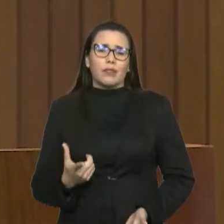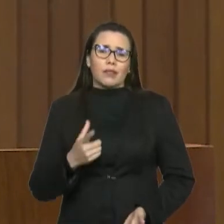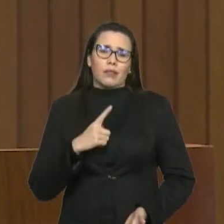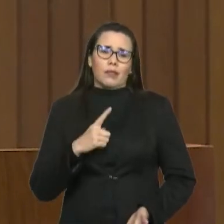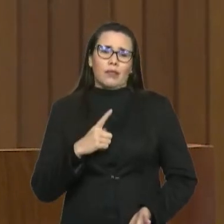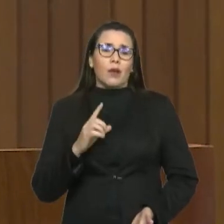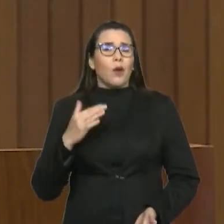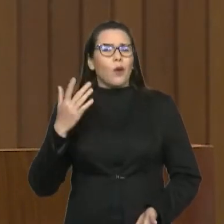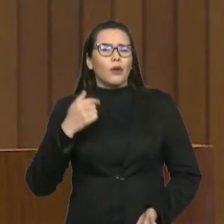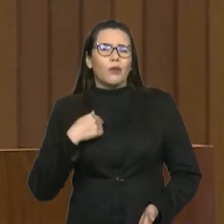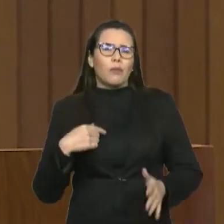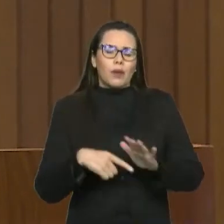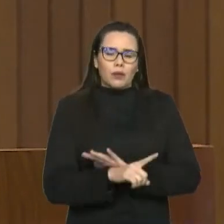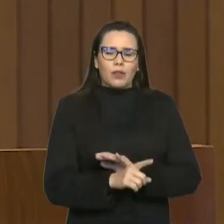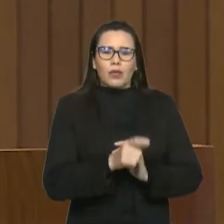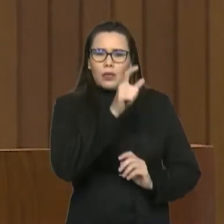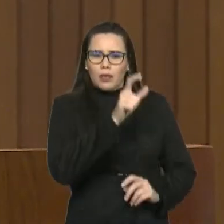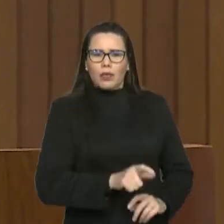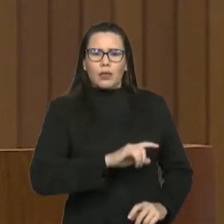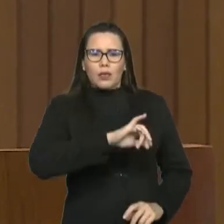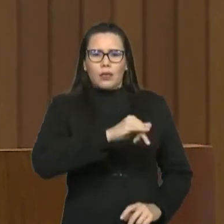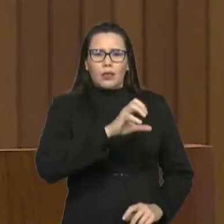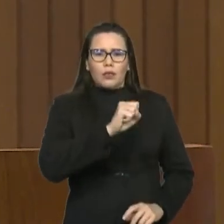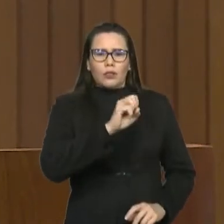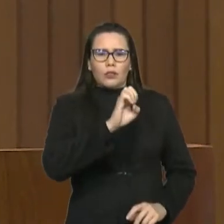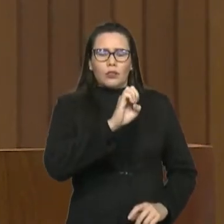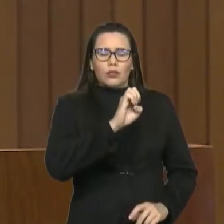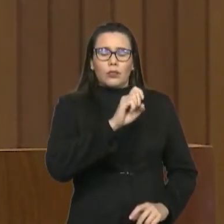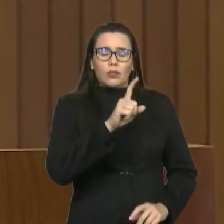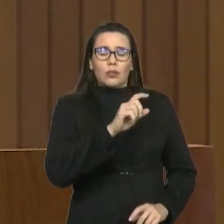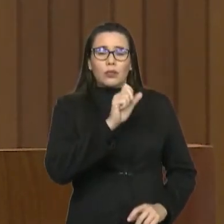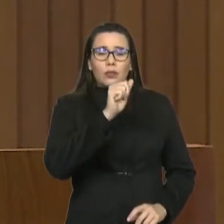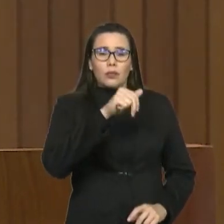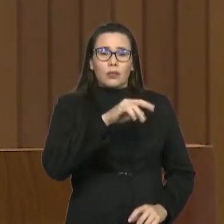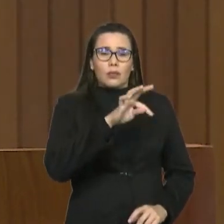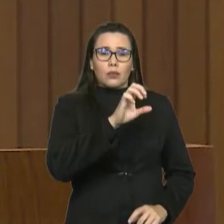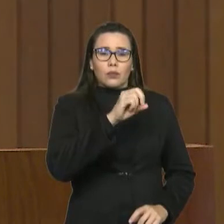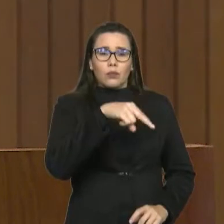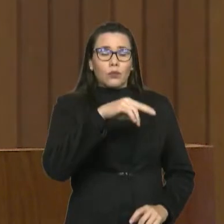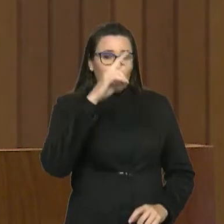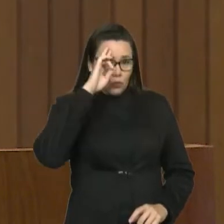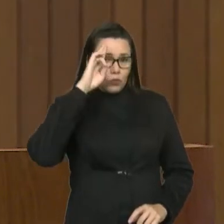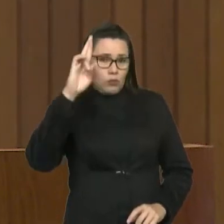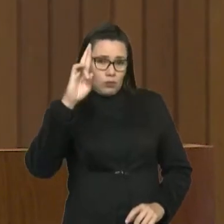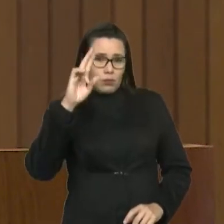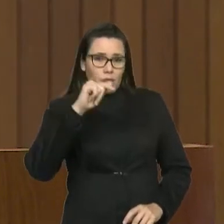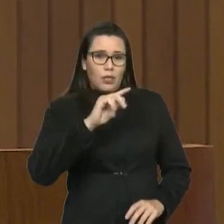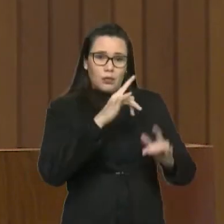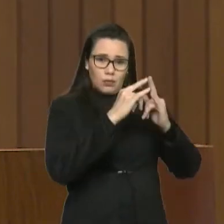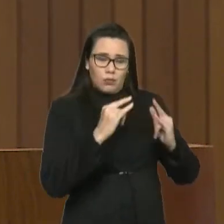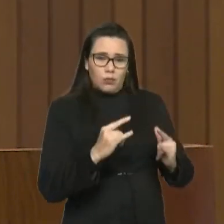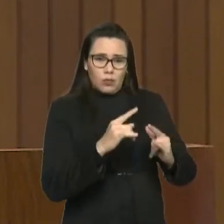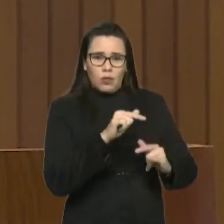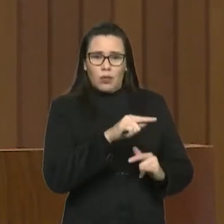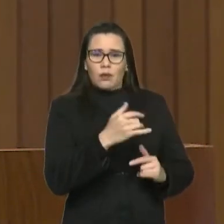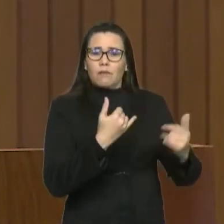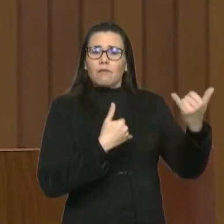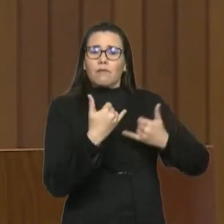ao José Antônio Veloso, ele me informou que, diante desses casos, em